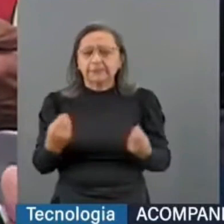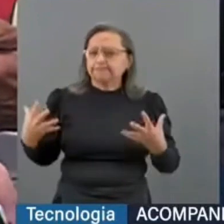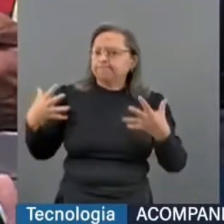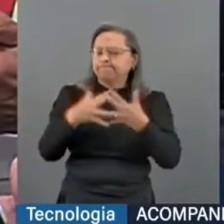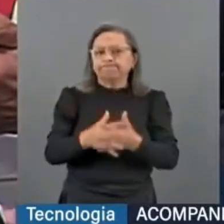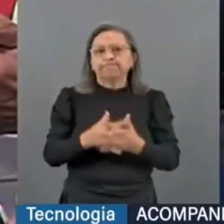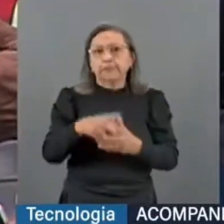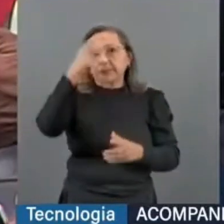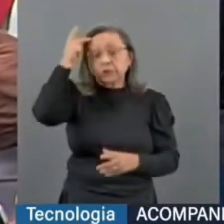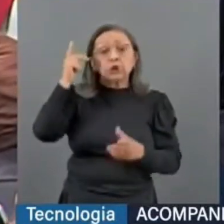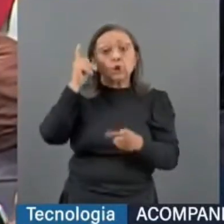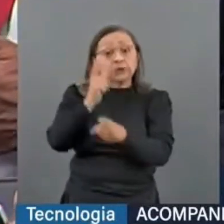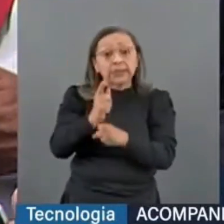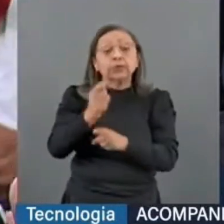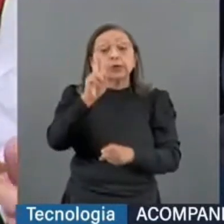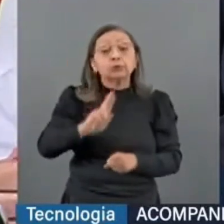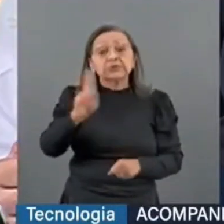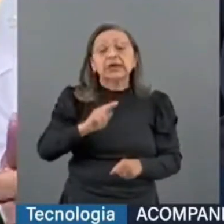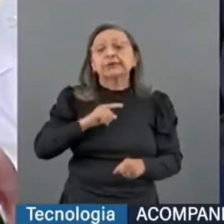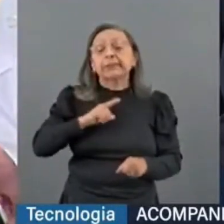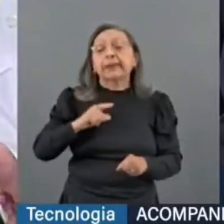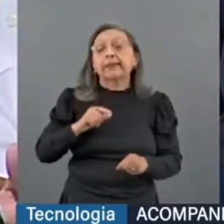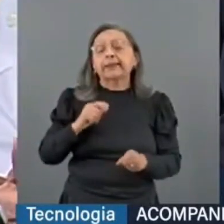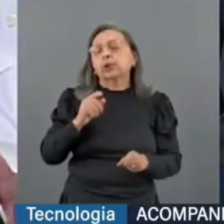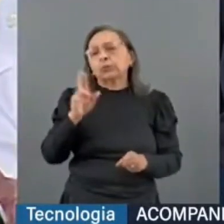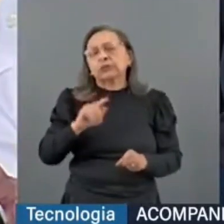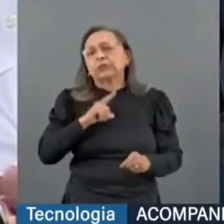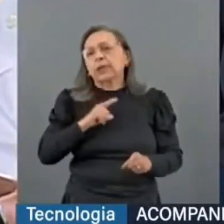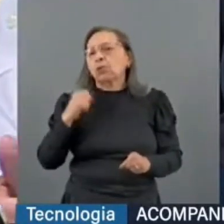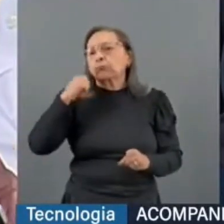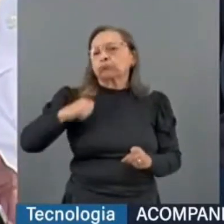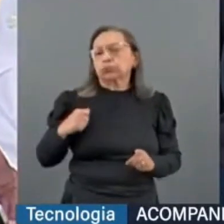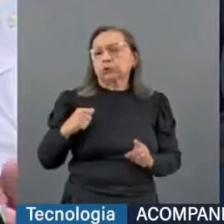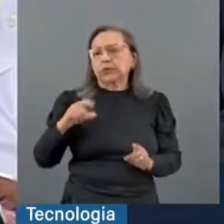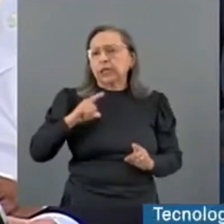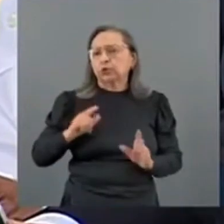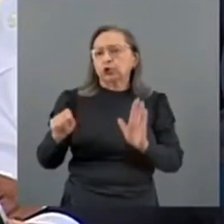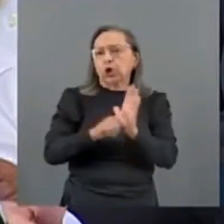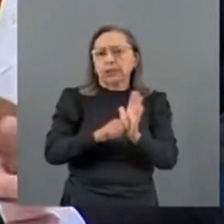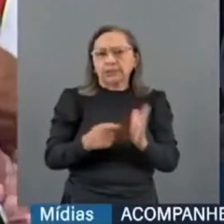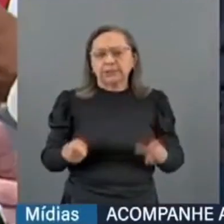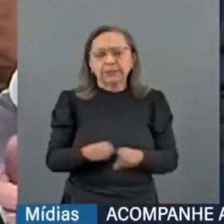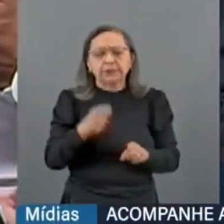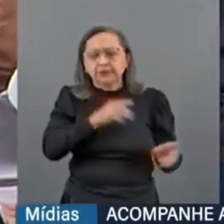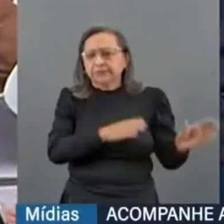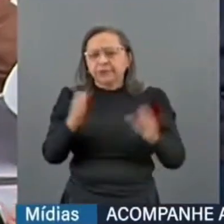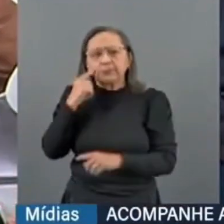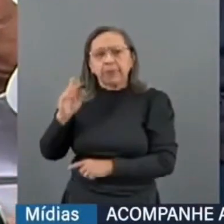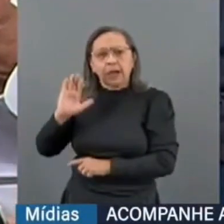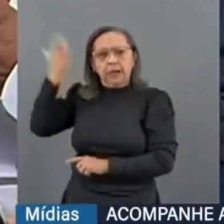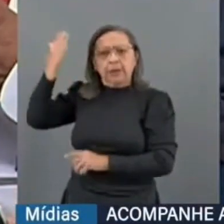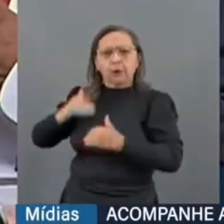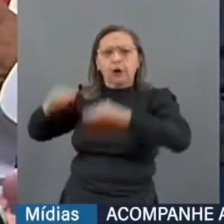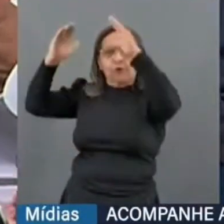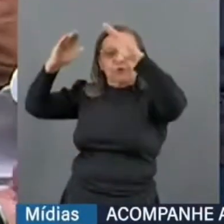encontradas na posse de drogas. Do outro lado, nós vimos recentemente uma decisão de uma corte também inferior,